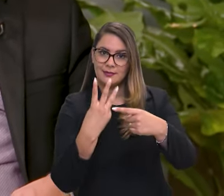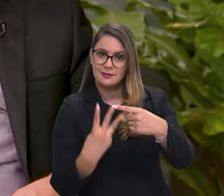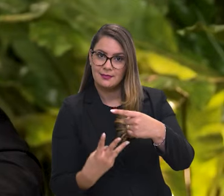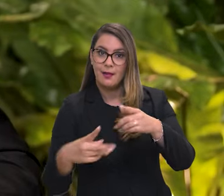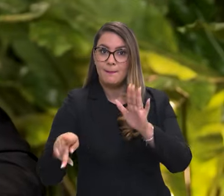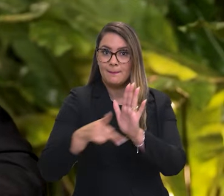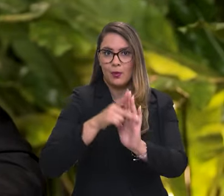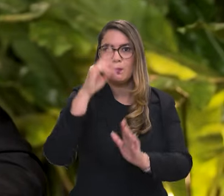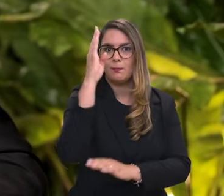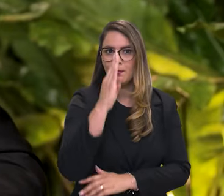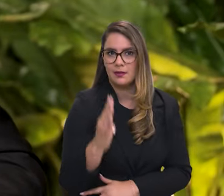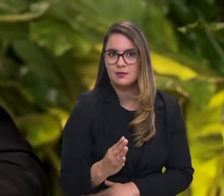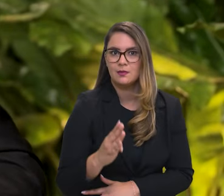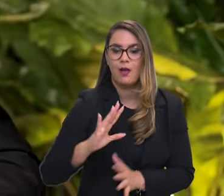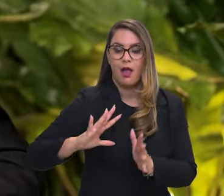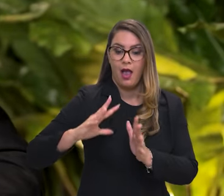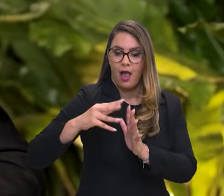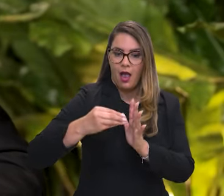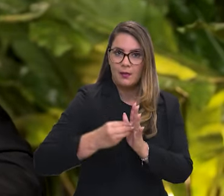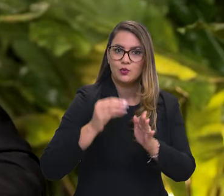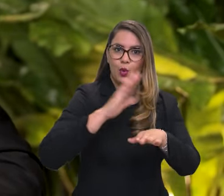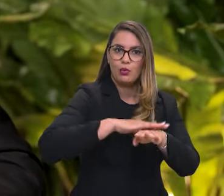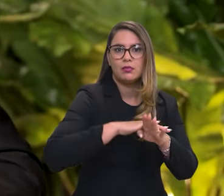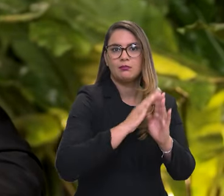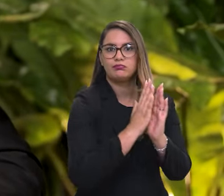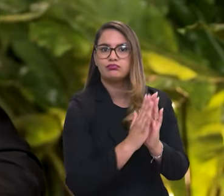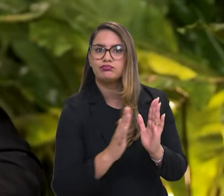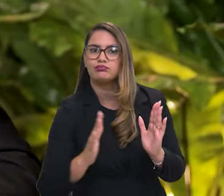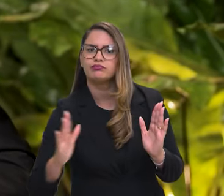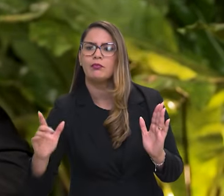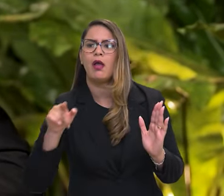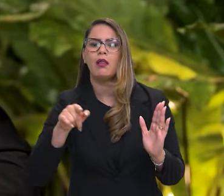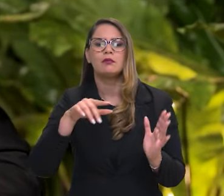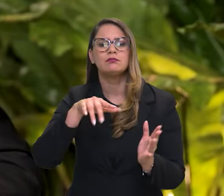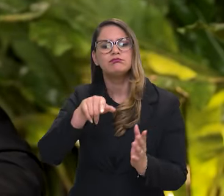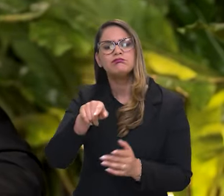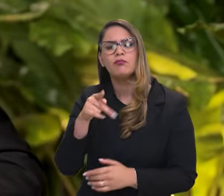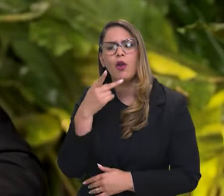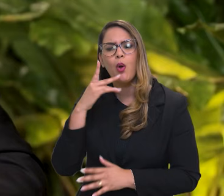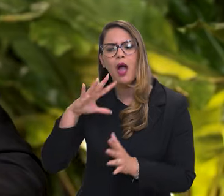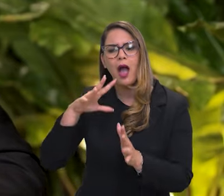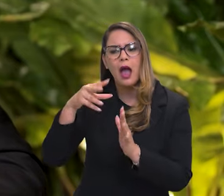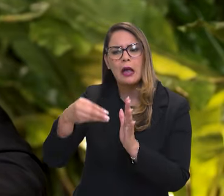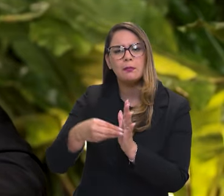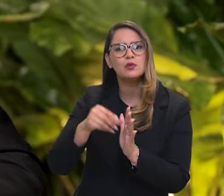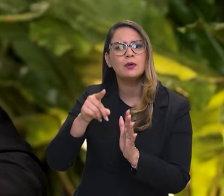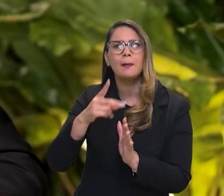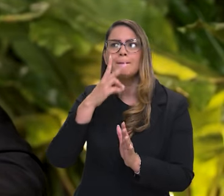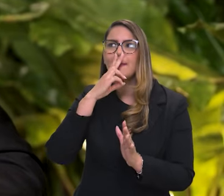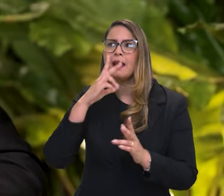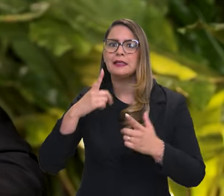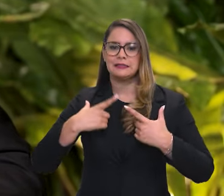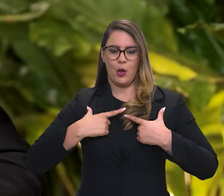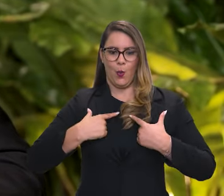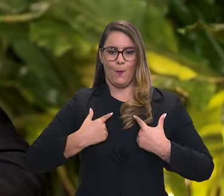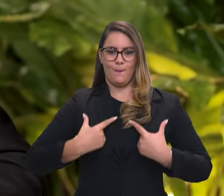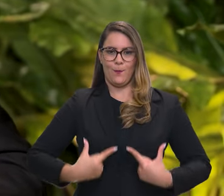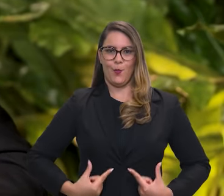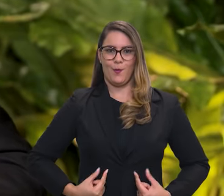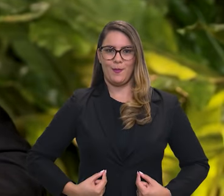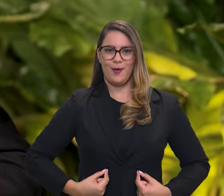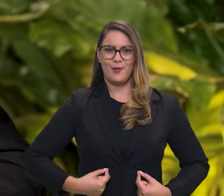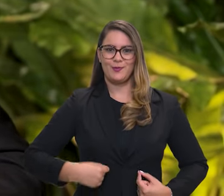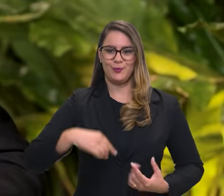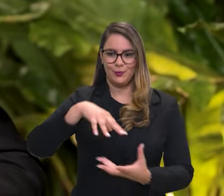terços dela estão no Brasil. A Amazônia, ao longo do tempo, ela chegou a ser considerada como se fosse um pulmão do